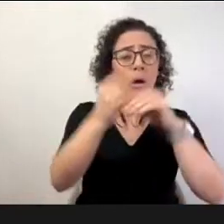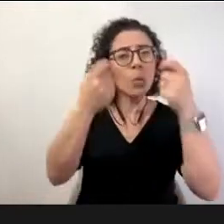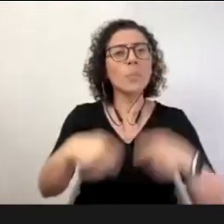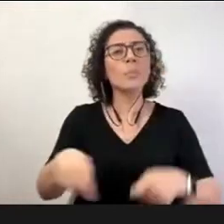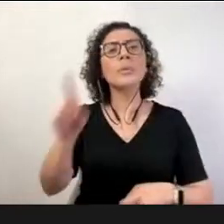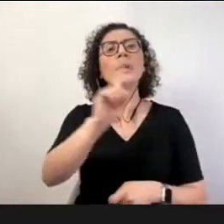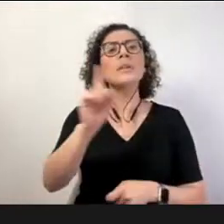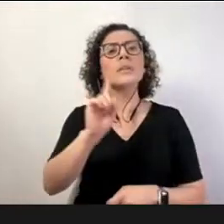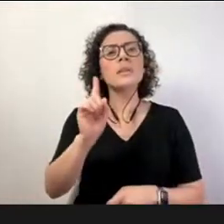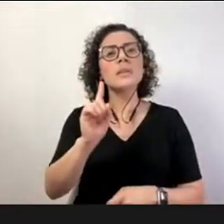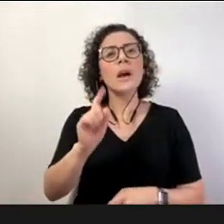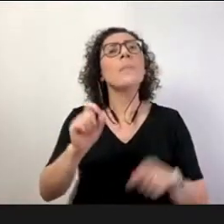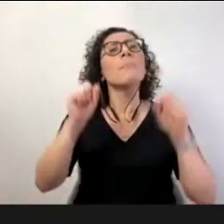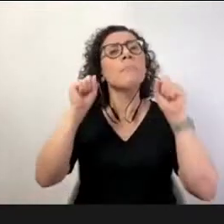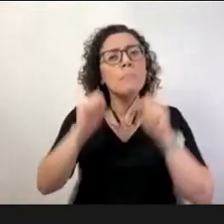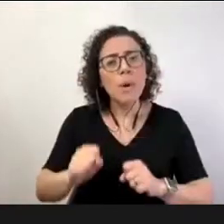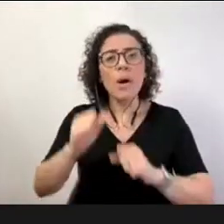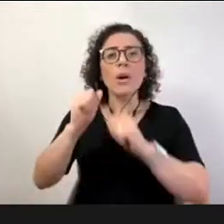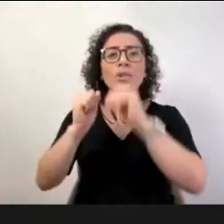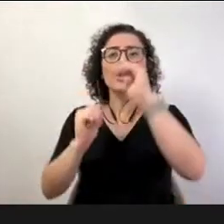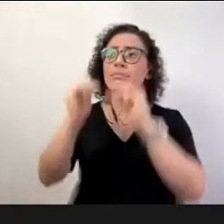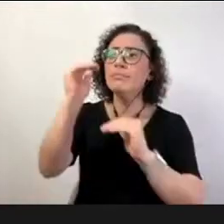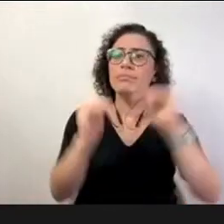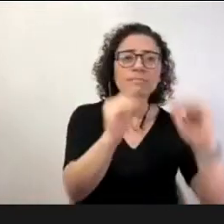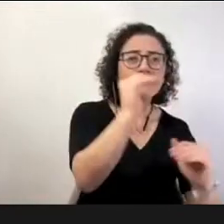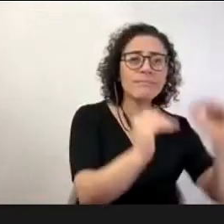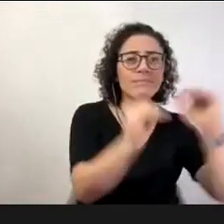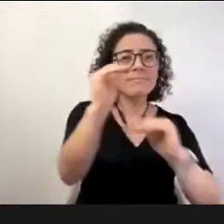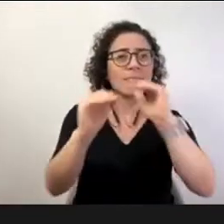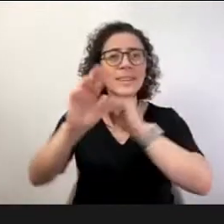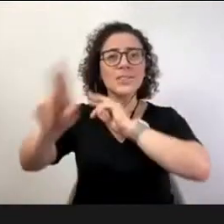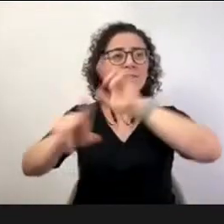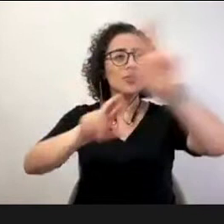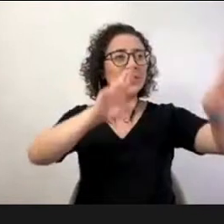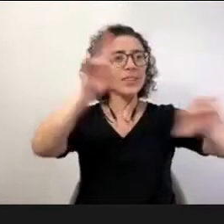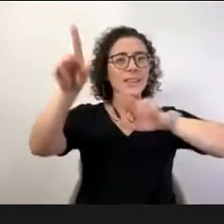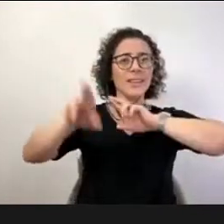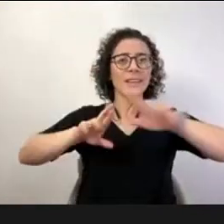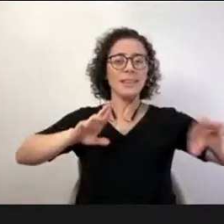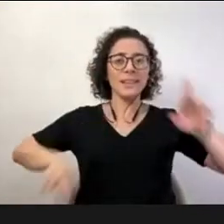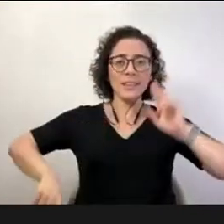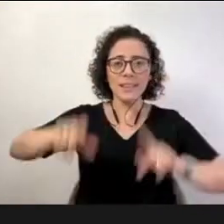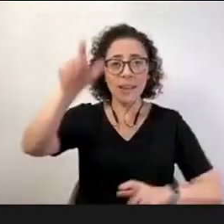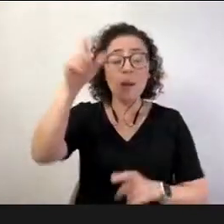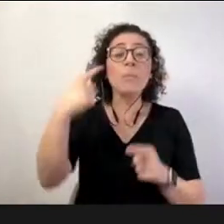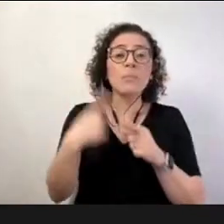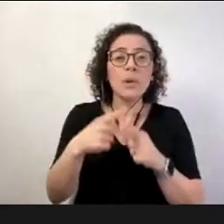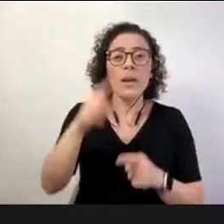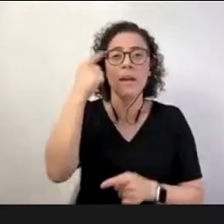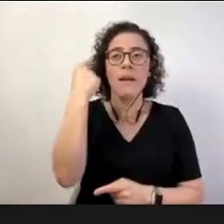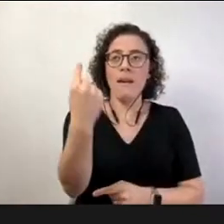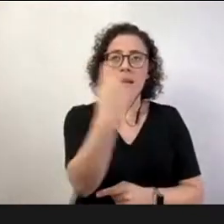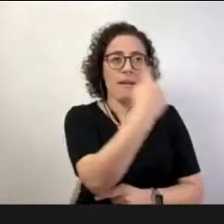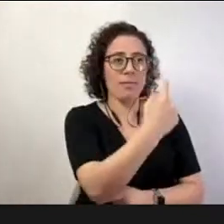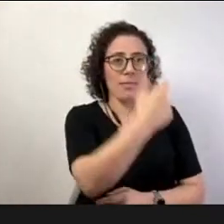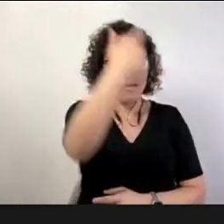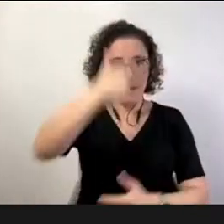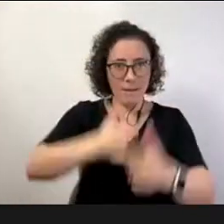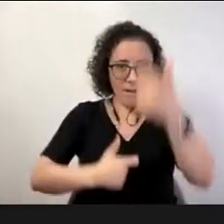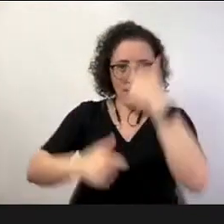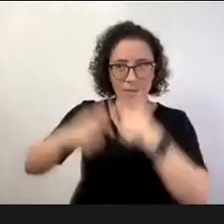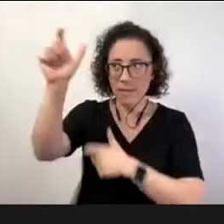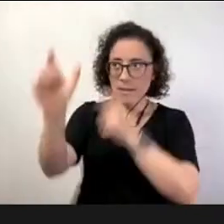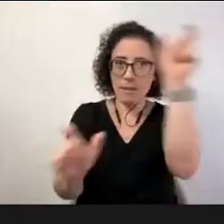homogeneidade é sem dúvida um grande atentado que nós fazemos na educação procurarmos